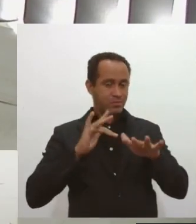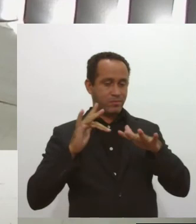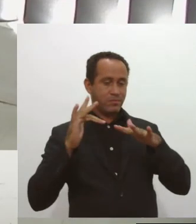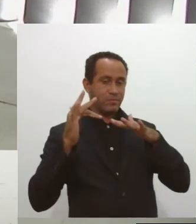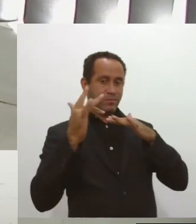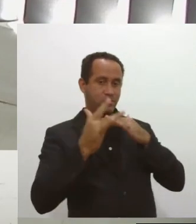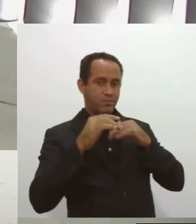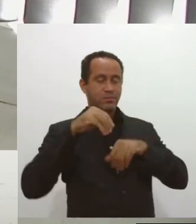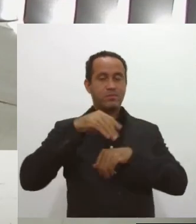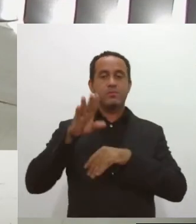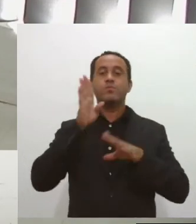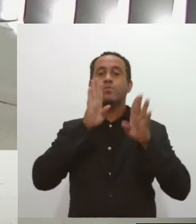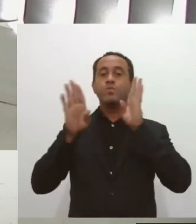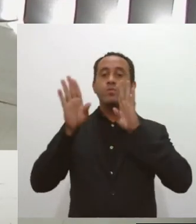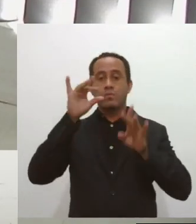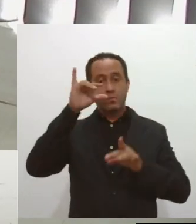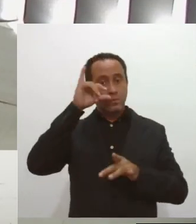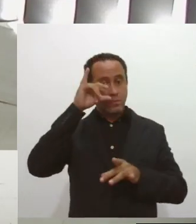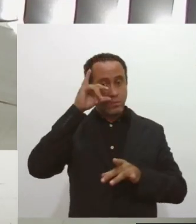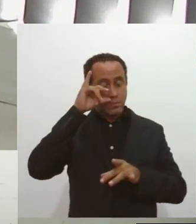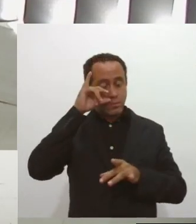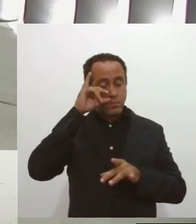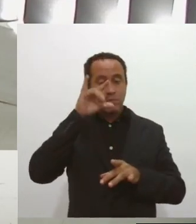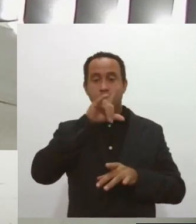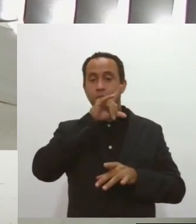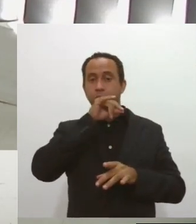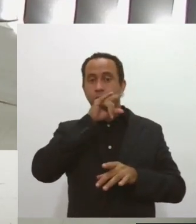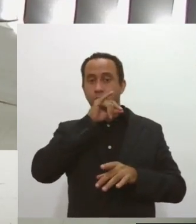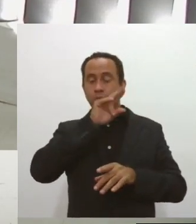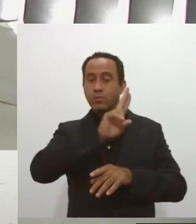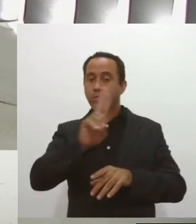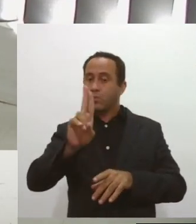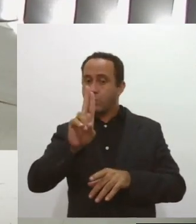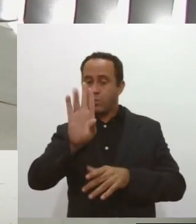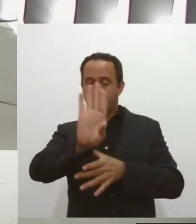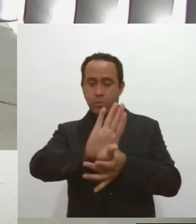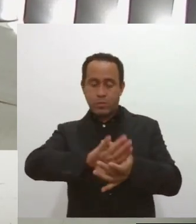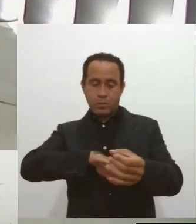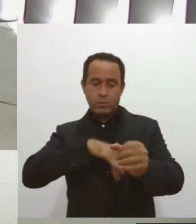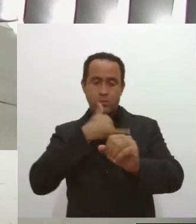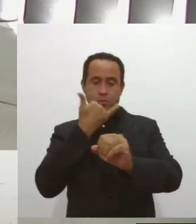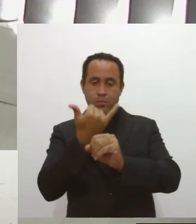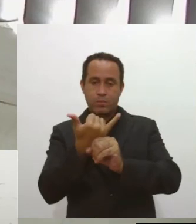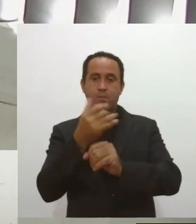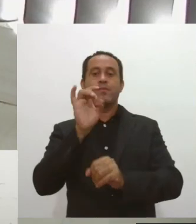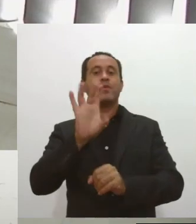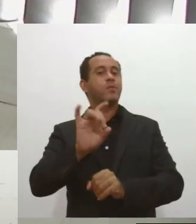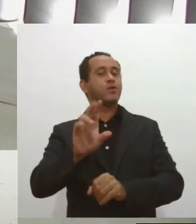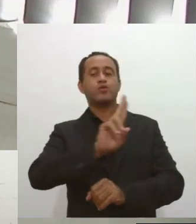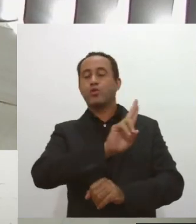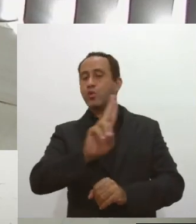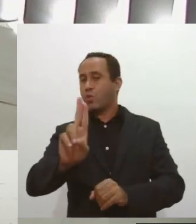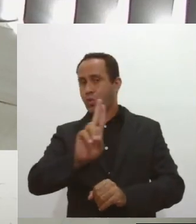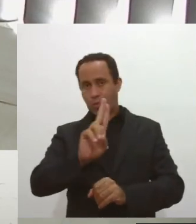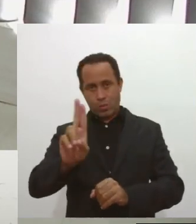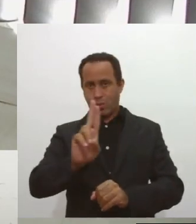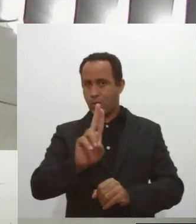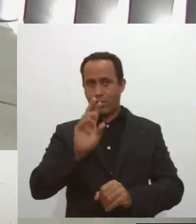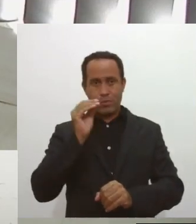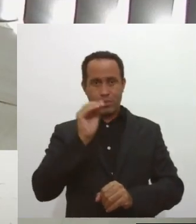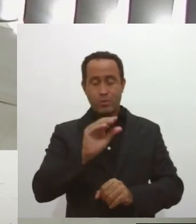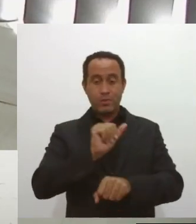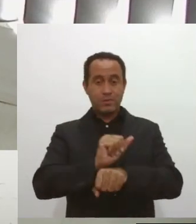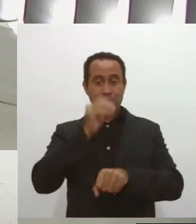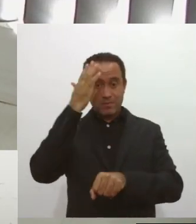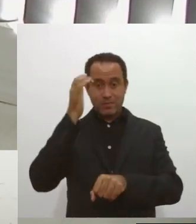sociais, no Facebook e no Instagram, através do arrobaTVAlese, 5.2. No Twitter, arrobaTVAlese, e no nosso canal do YouTube. Eu espero